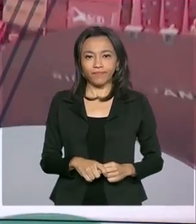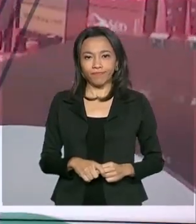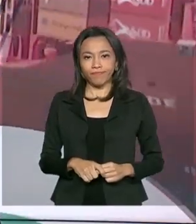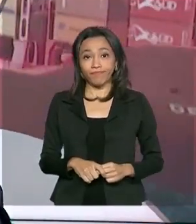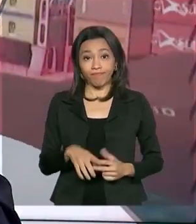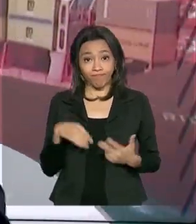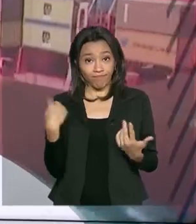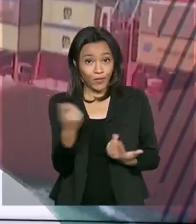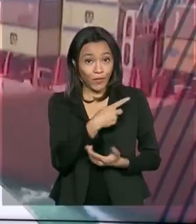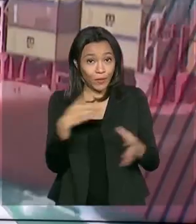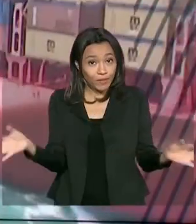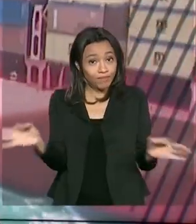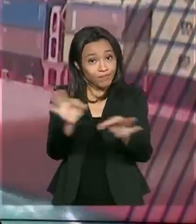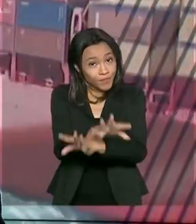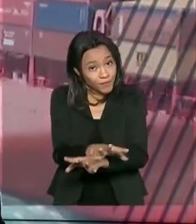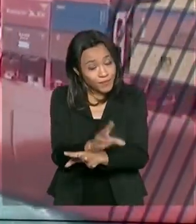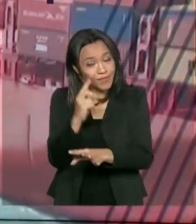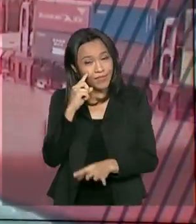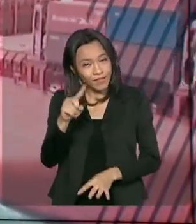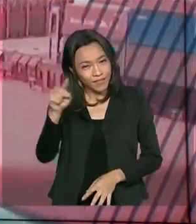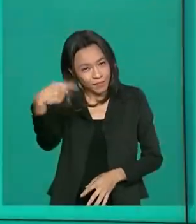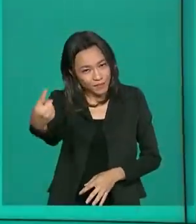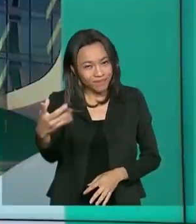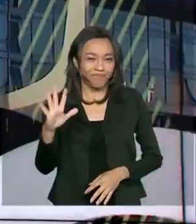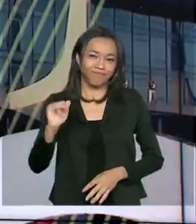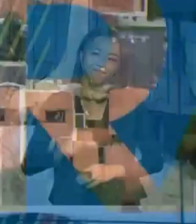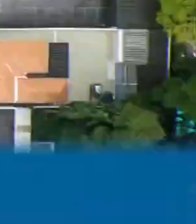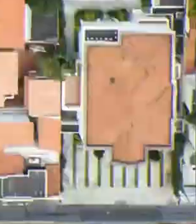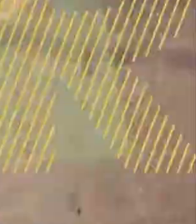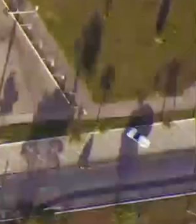A gente fica por aqui. Até a próxima edição.